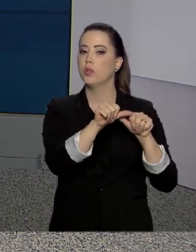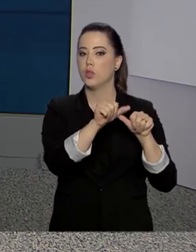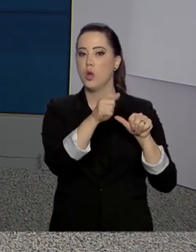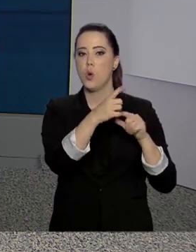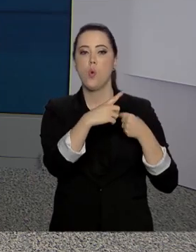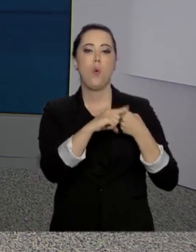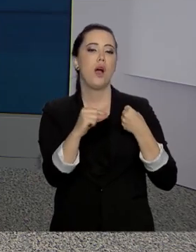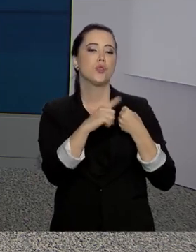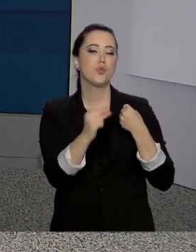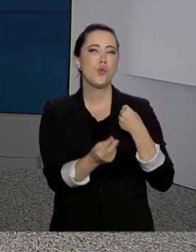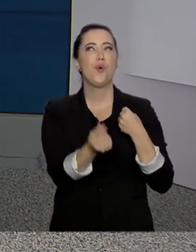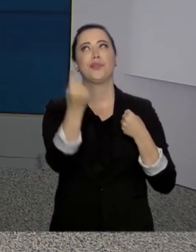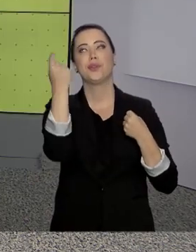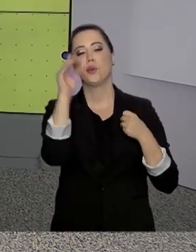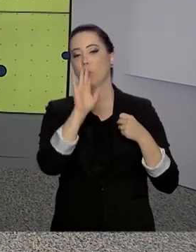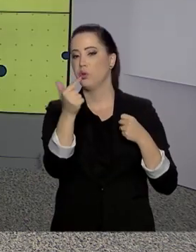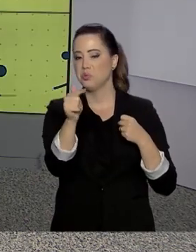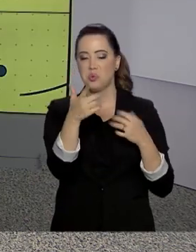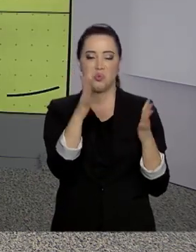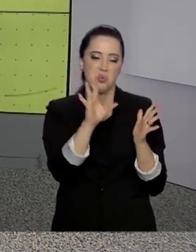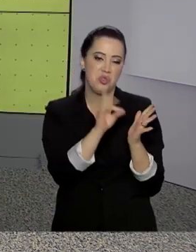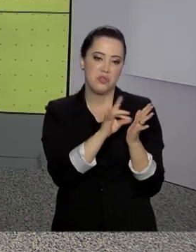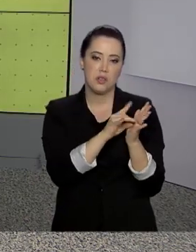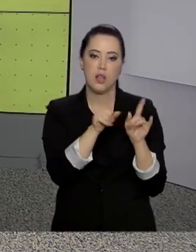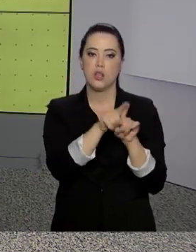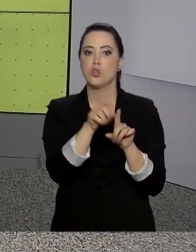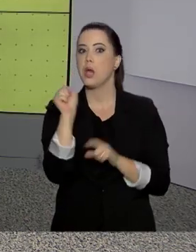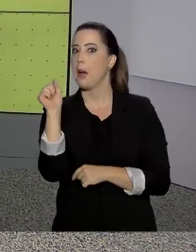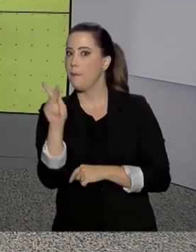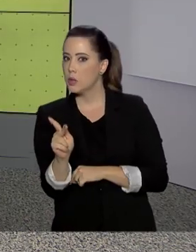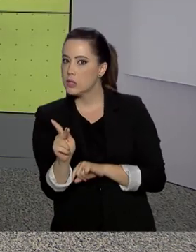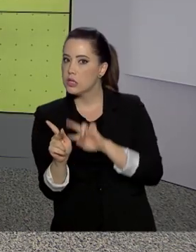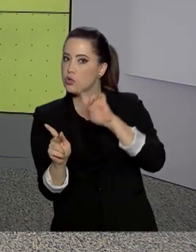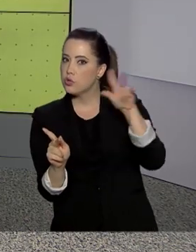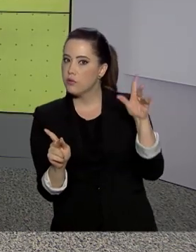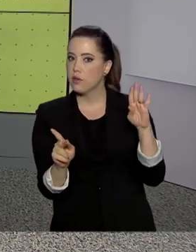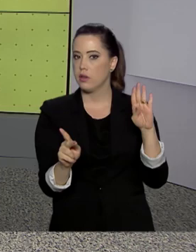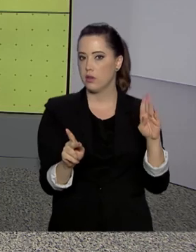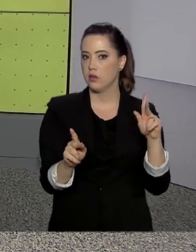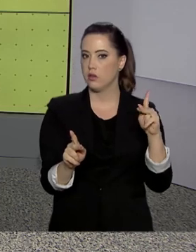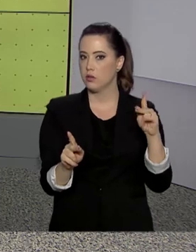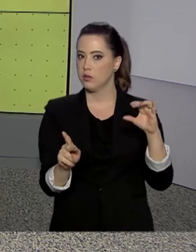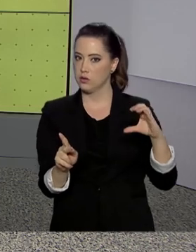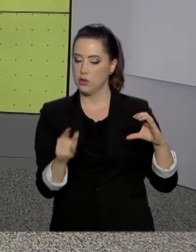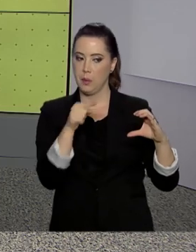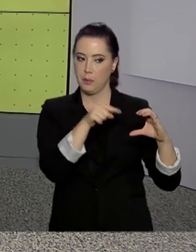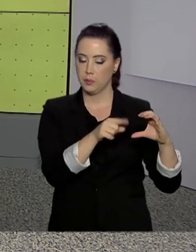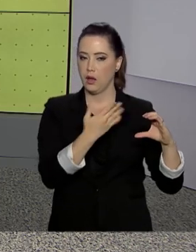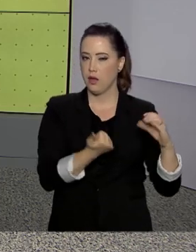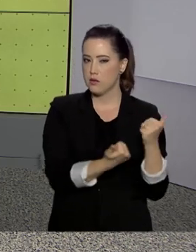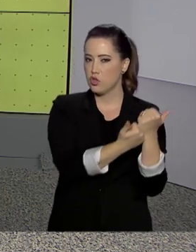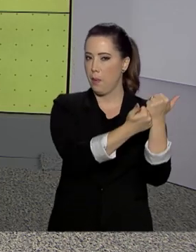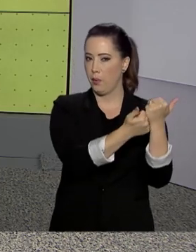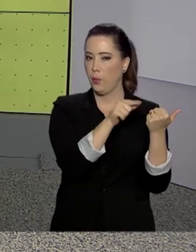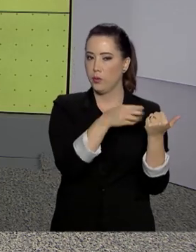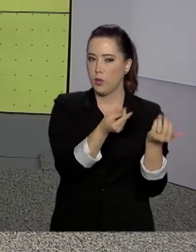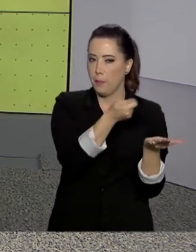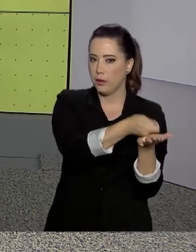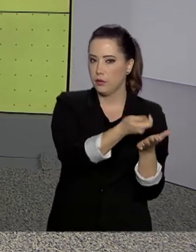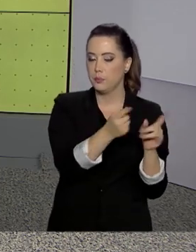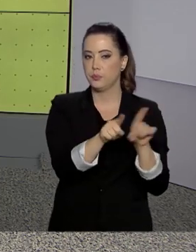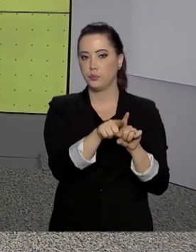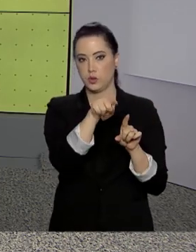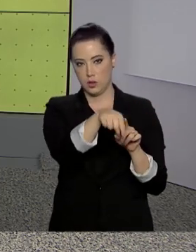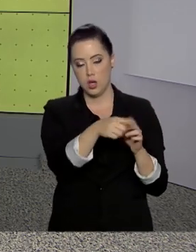sem efeito legal que trata de aposentadorias e não do BPC, que é um benefício assistencial. A regra de correção do